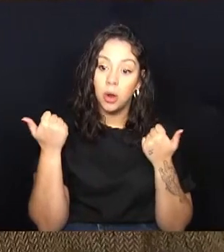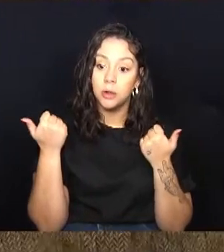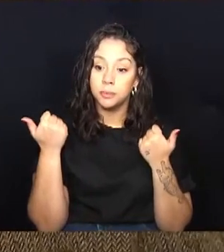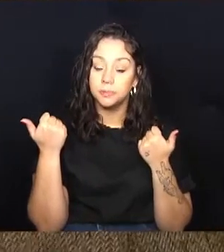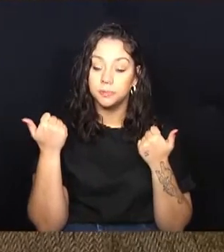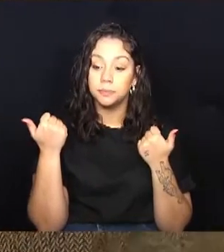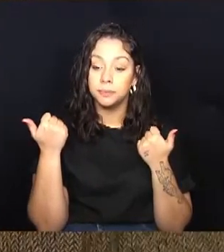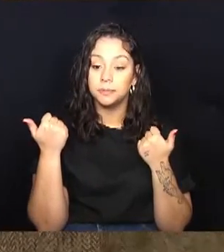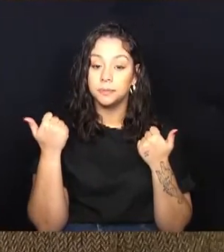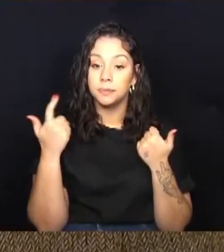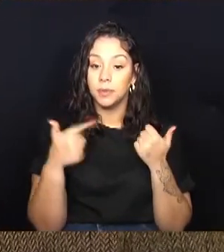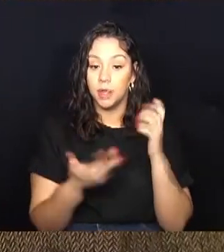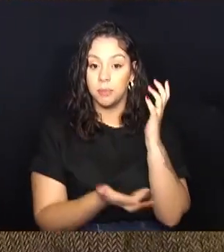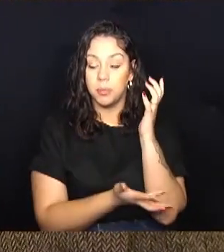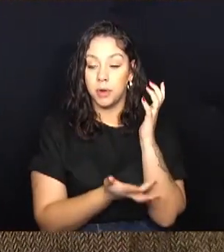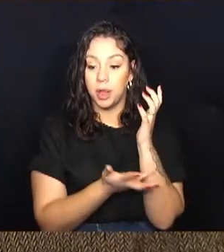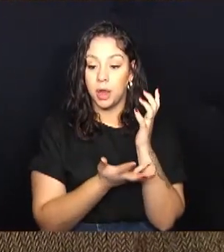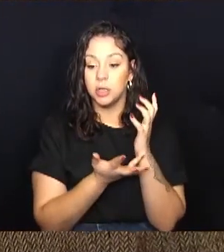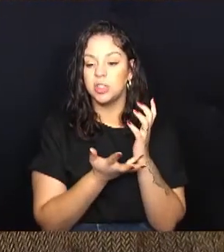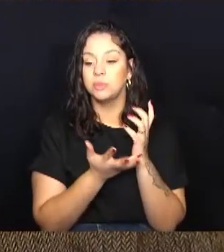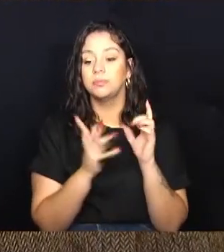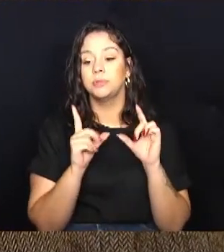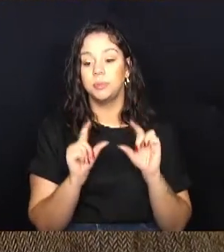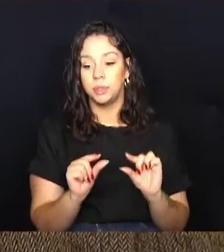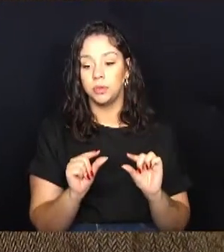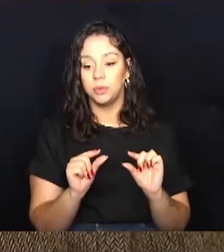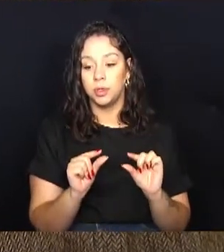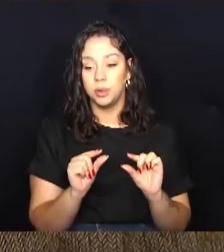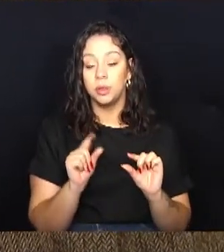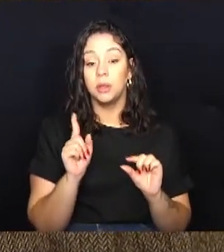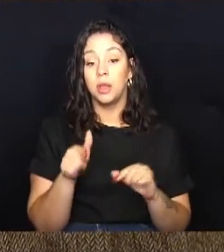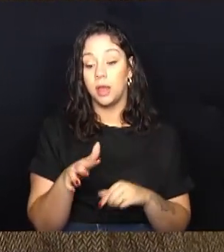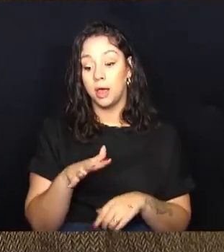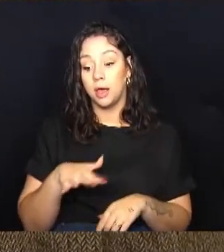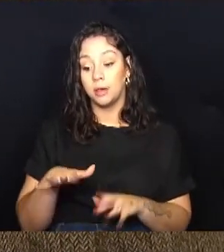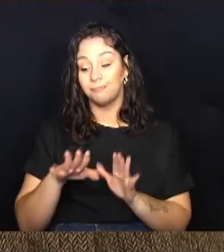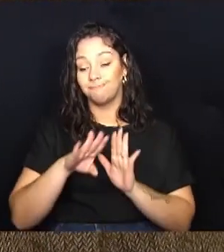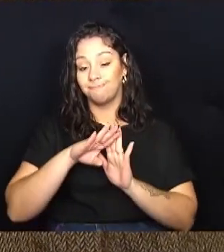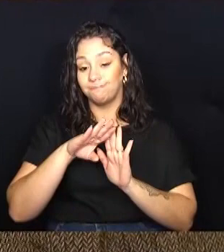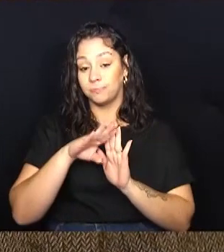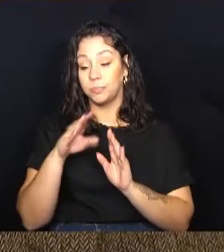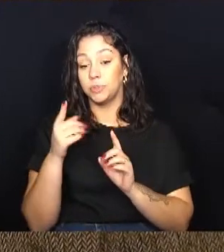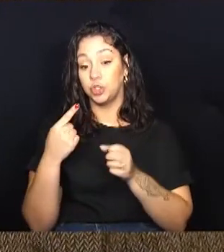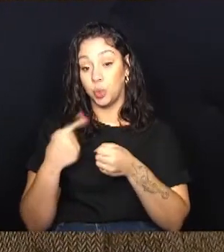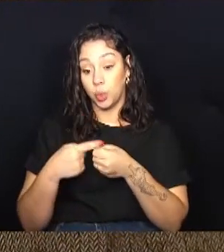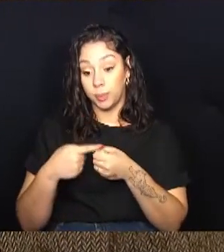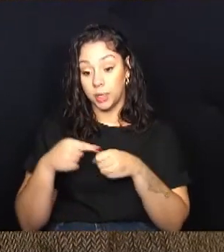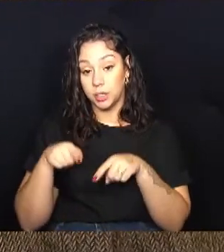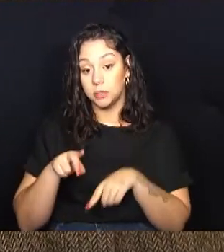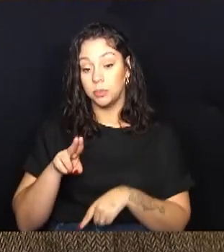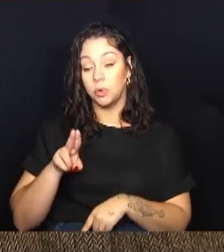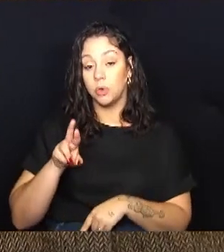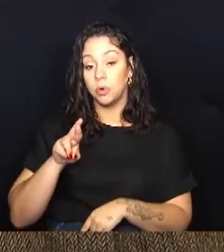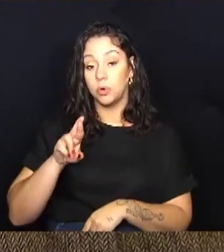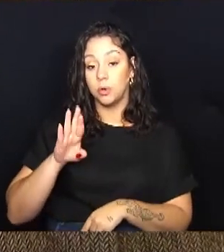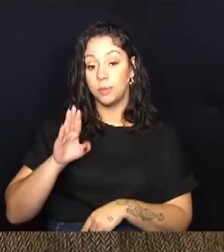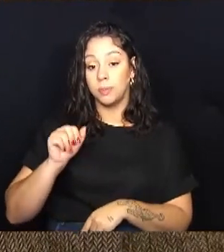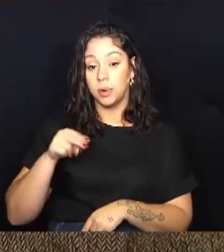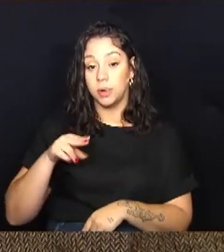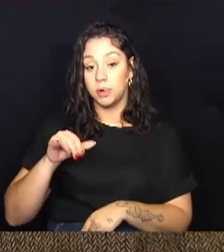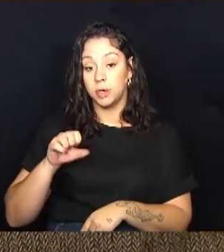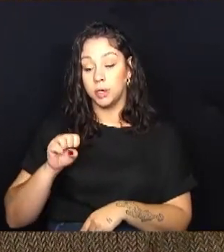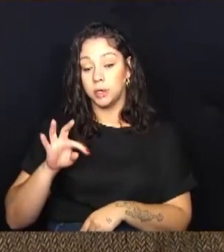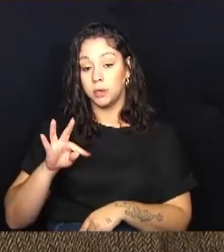de desburocratização. Eu acho que a pauta do urbanismo vai trazer, inclusive, que agora, com o desmembramento